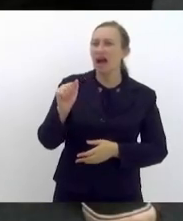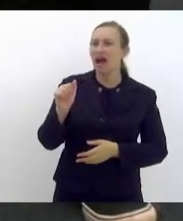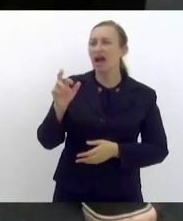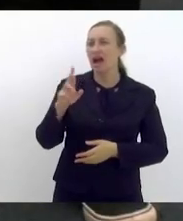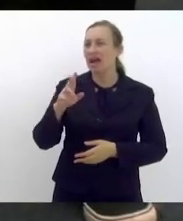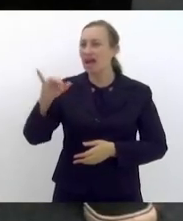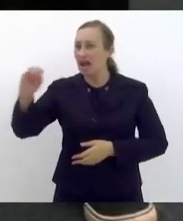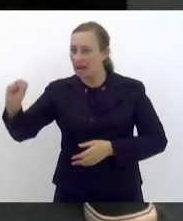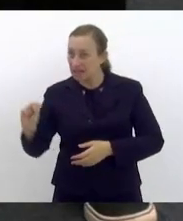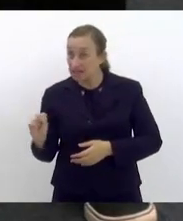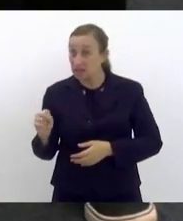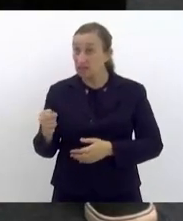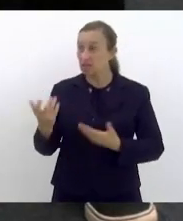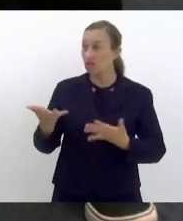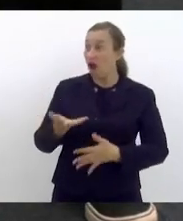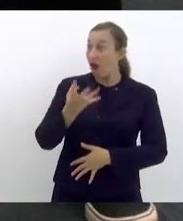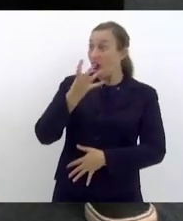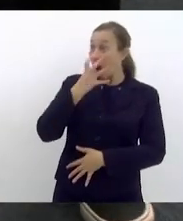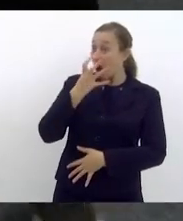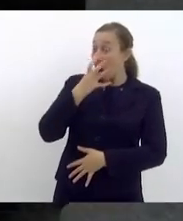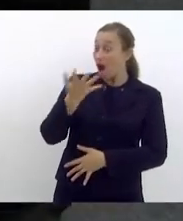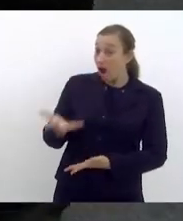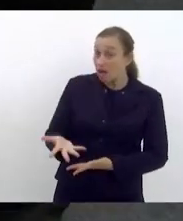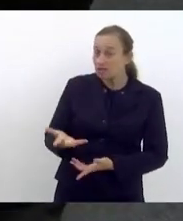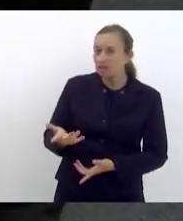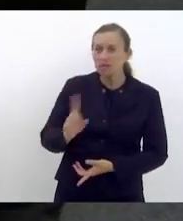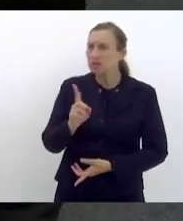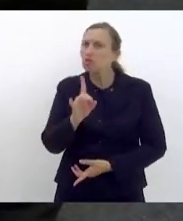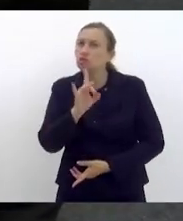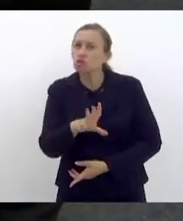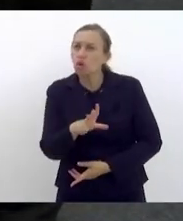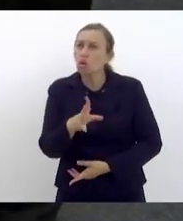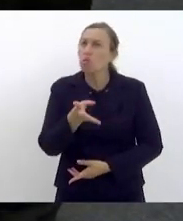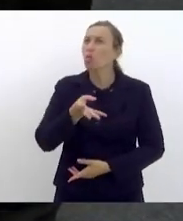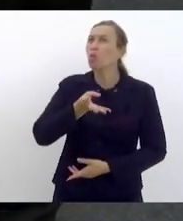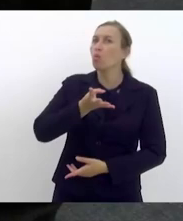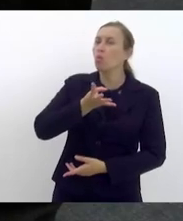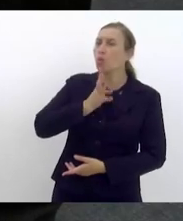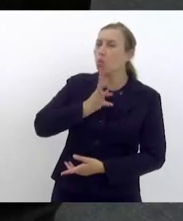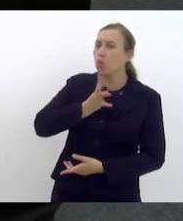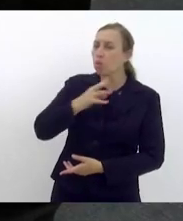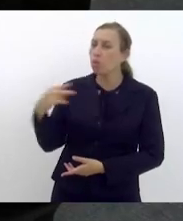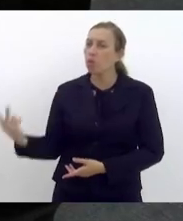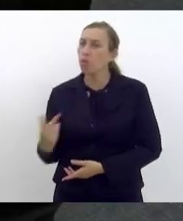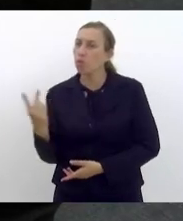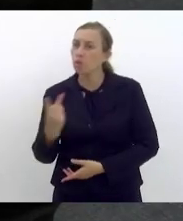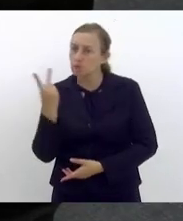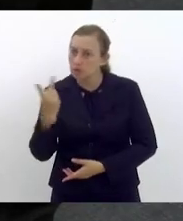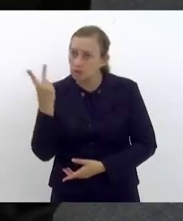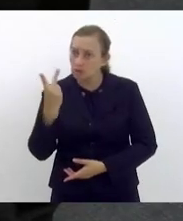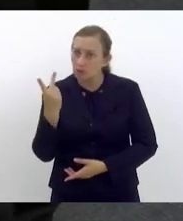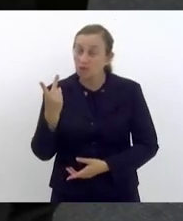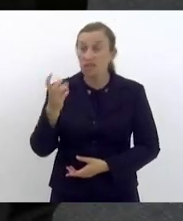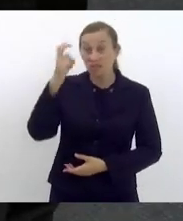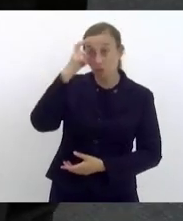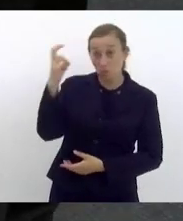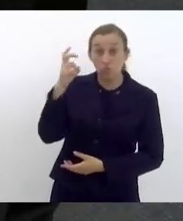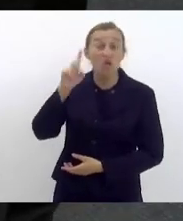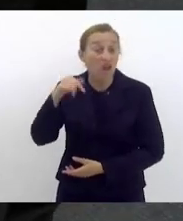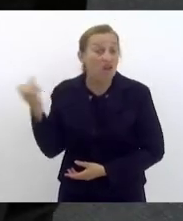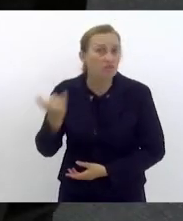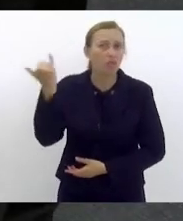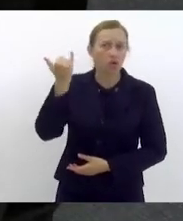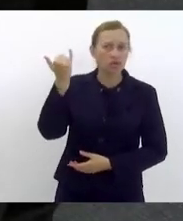e a gente ficou impressionada. Não só pelo reconhecimento e a valorização dessa cultura que é tão